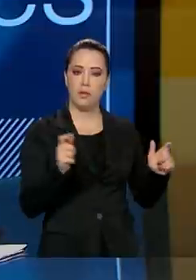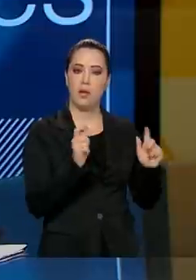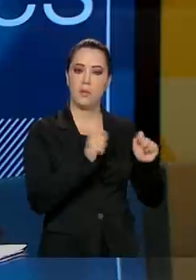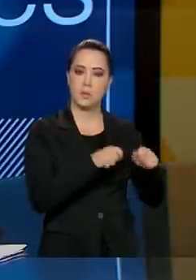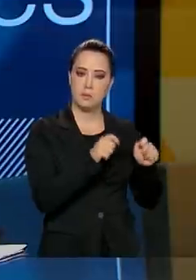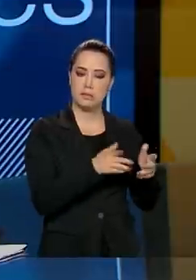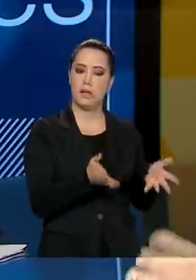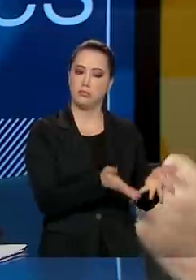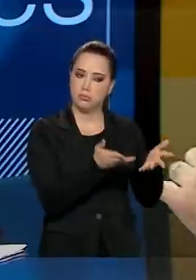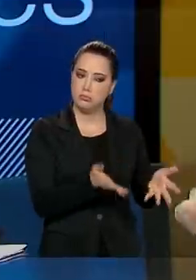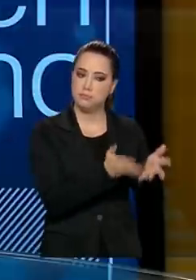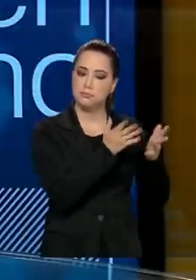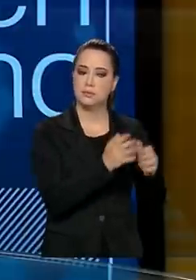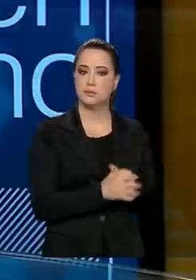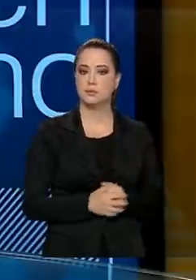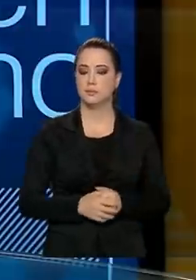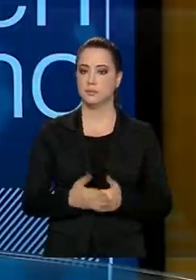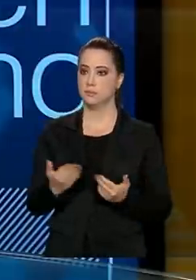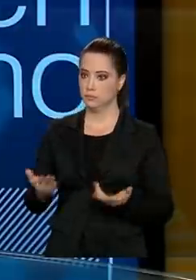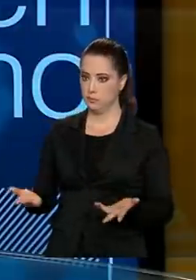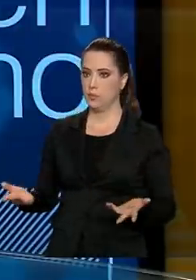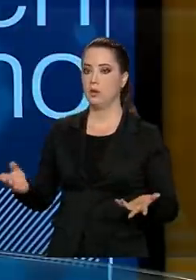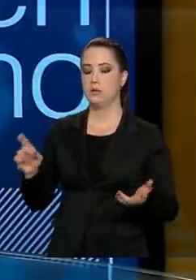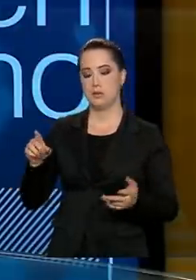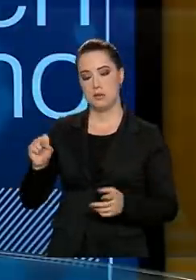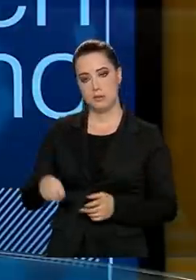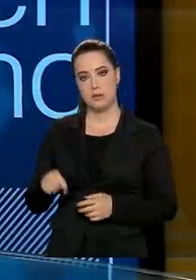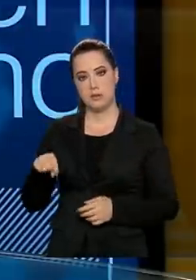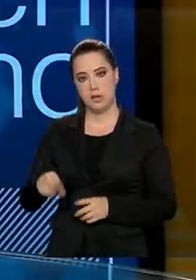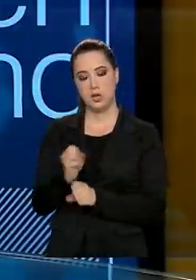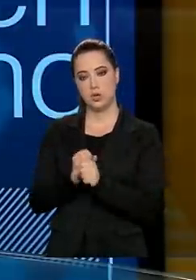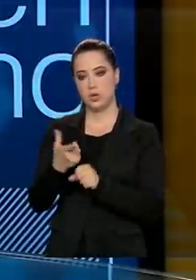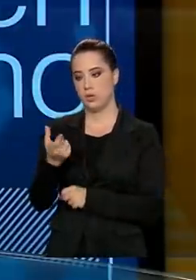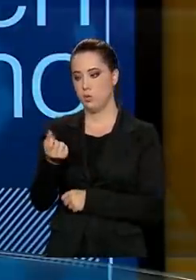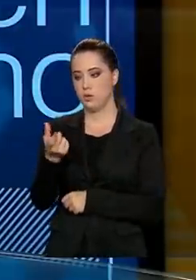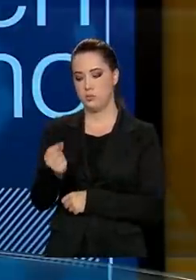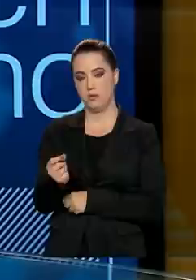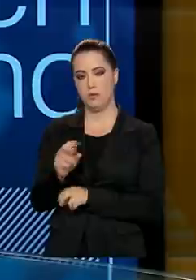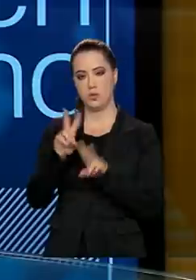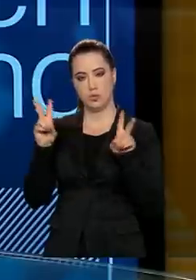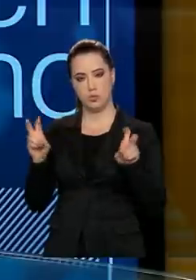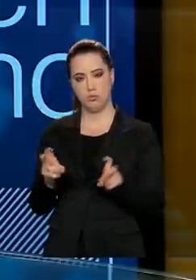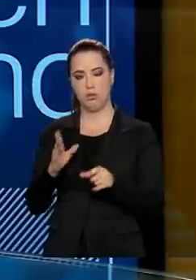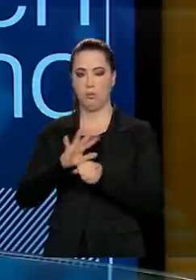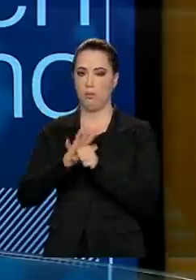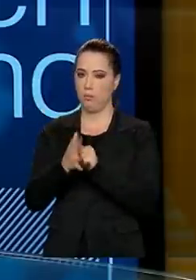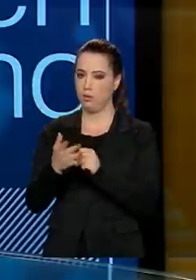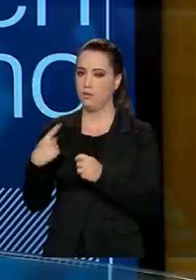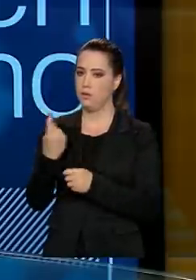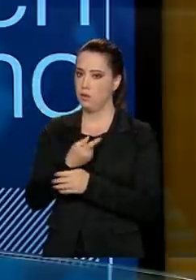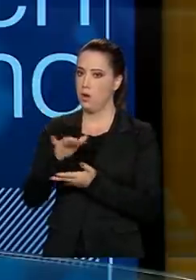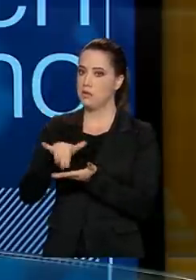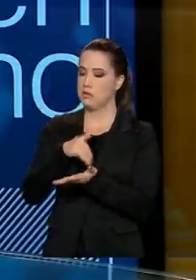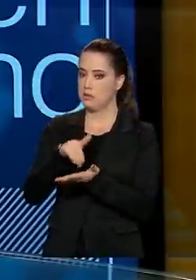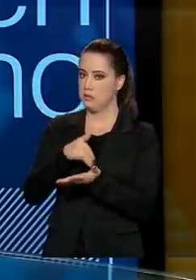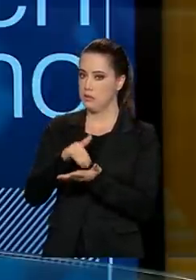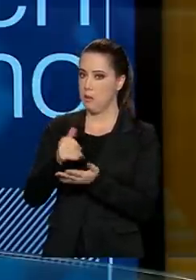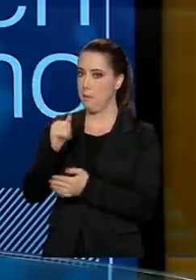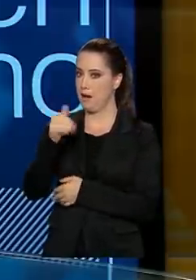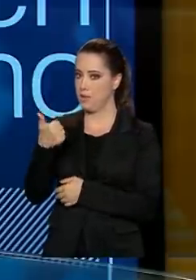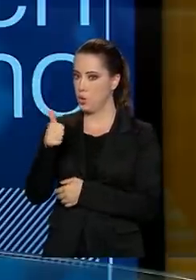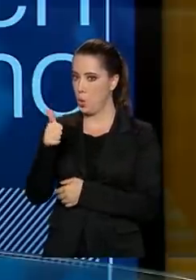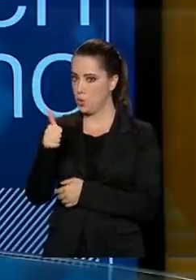que já existe. Exatamente. E esse ano, em 2020, a despeito da pandemia, nós credenciamos mais 11